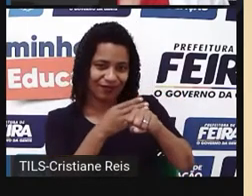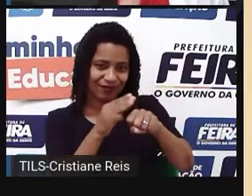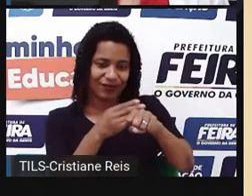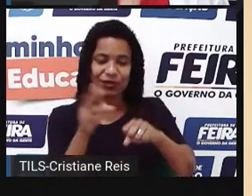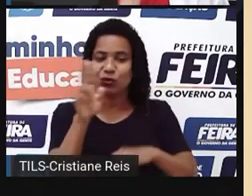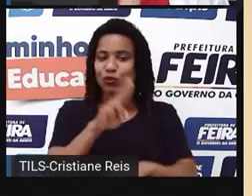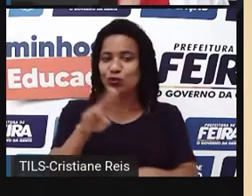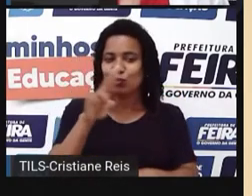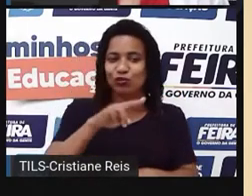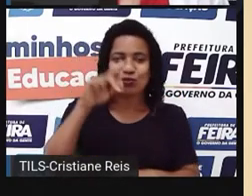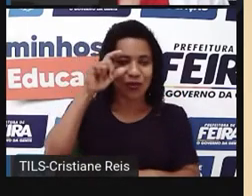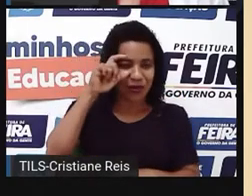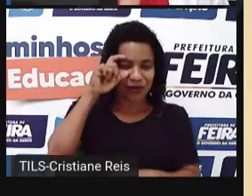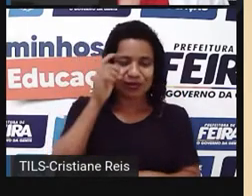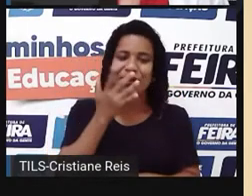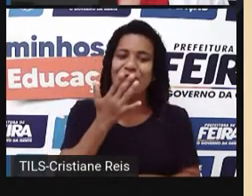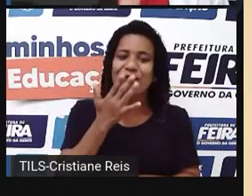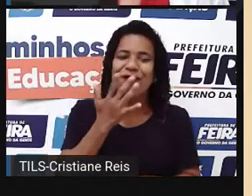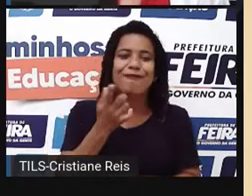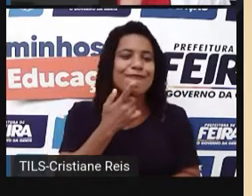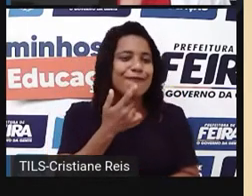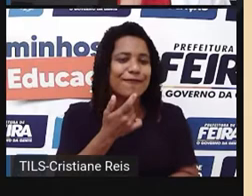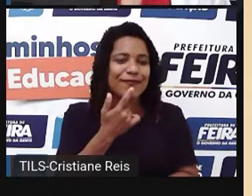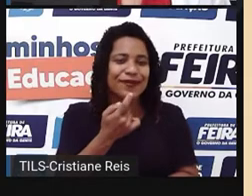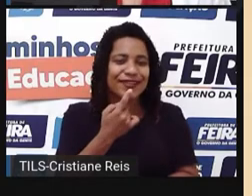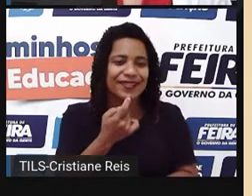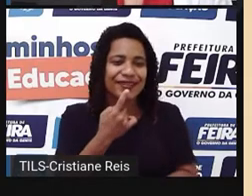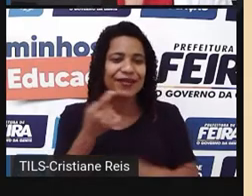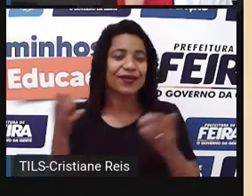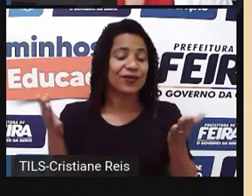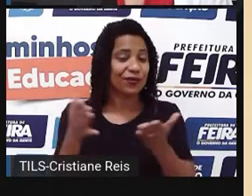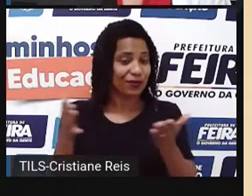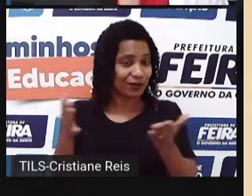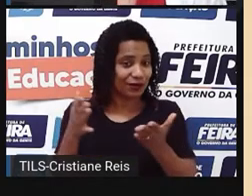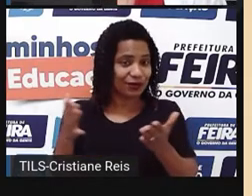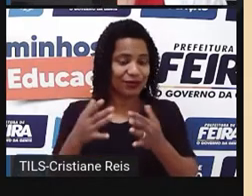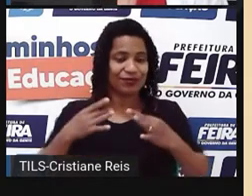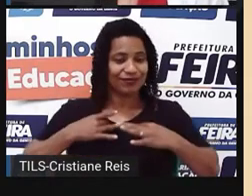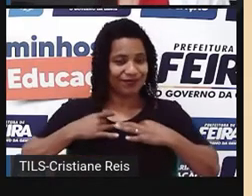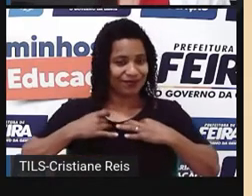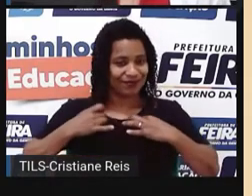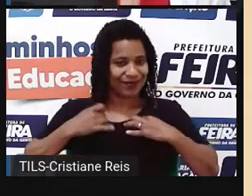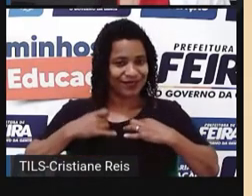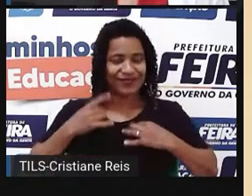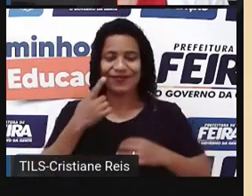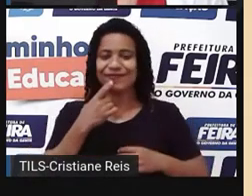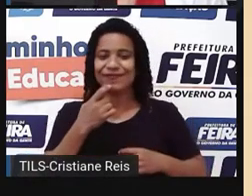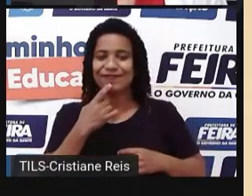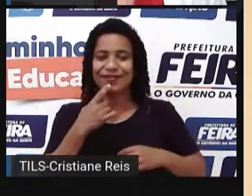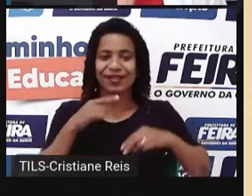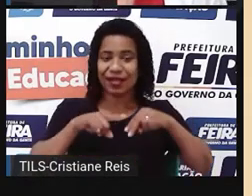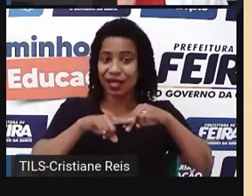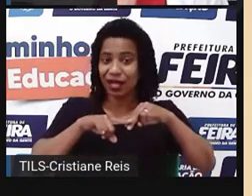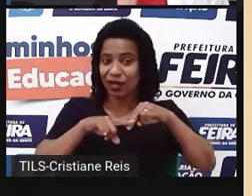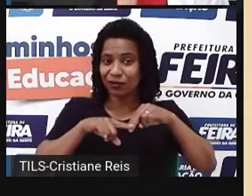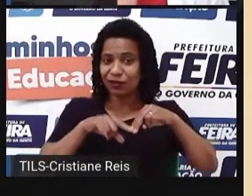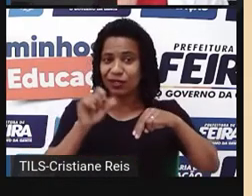óculos com haste vermelha. Hoje estou vestindo uma blusa vermelha, calças jeans.